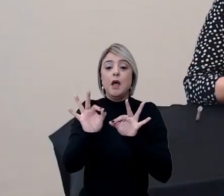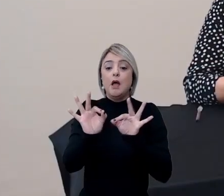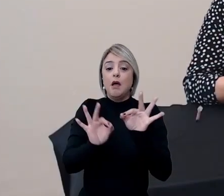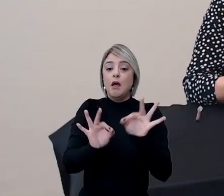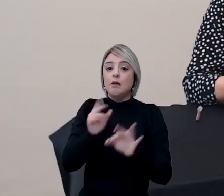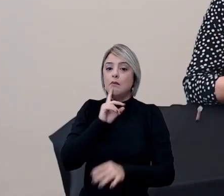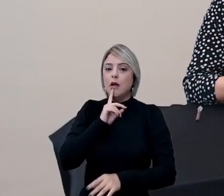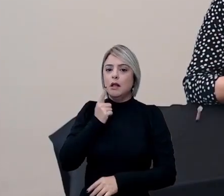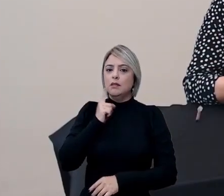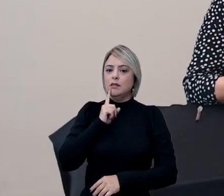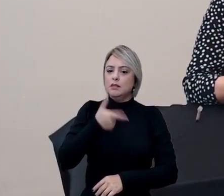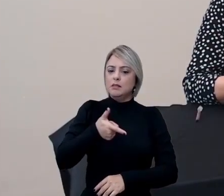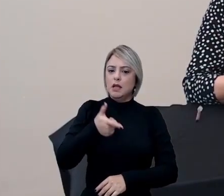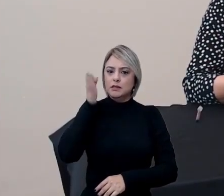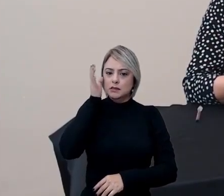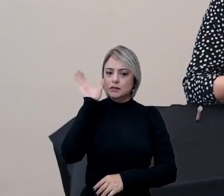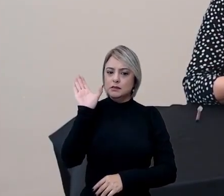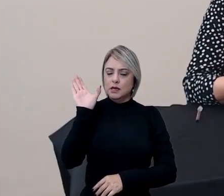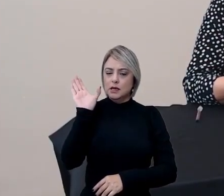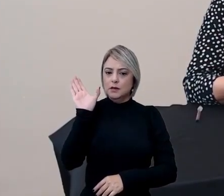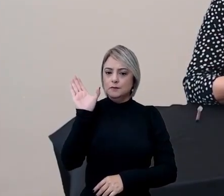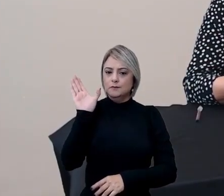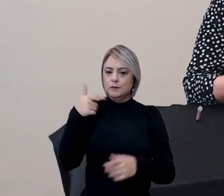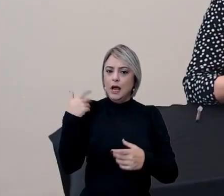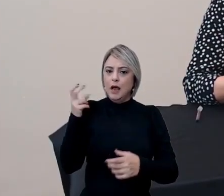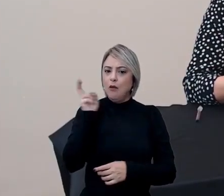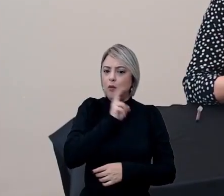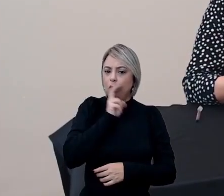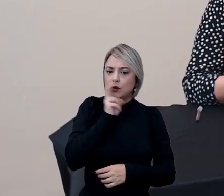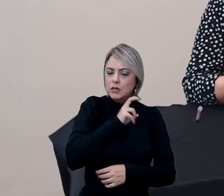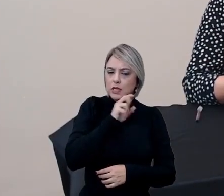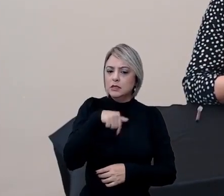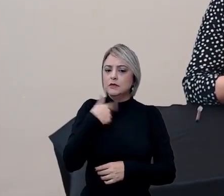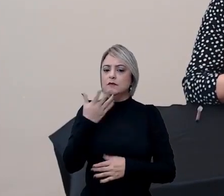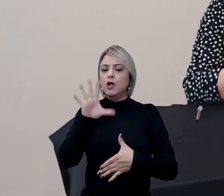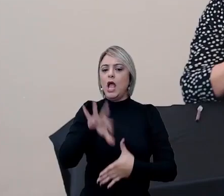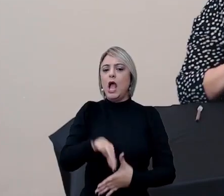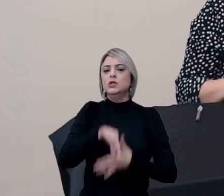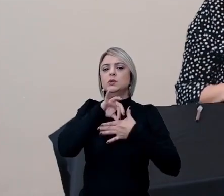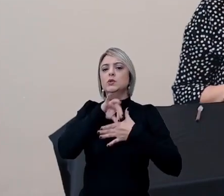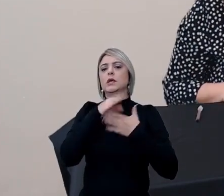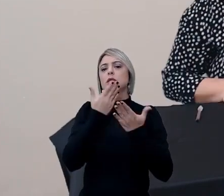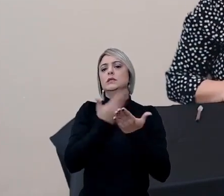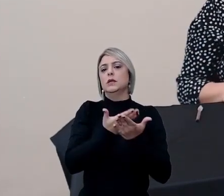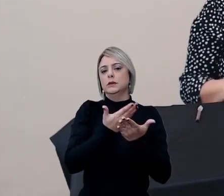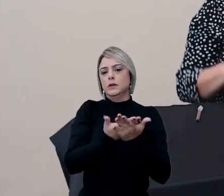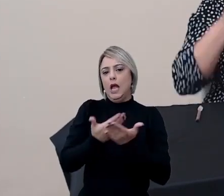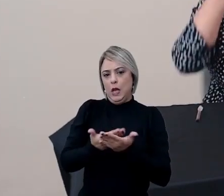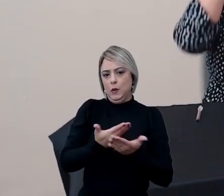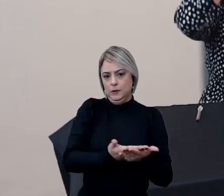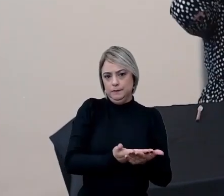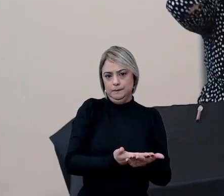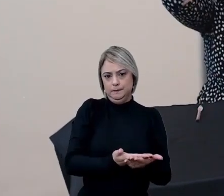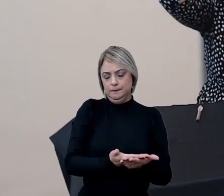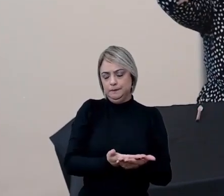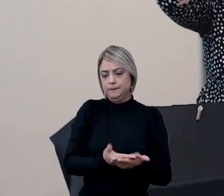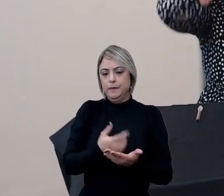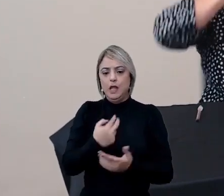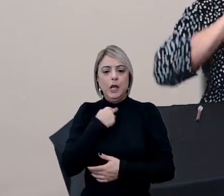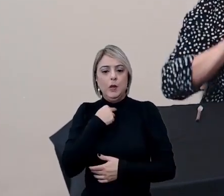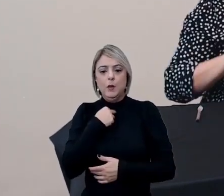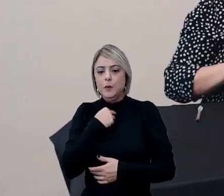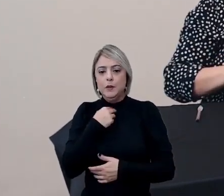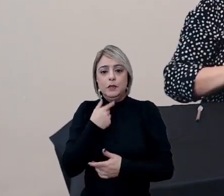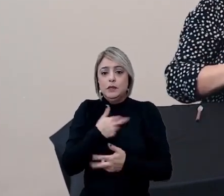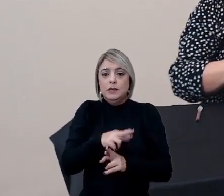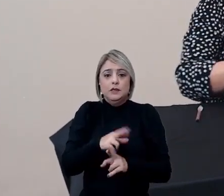tomar uma decisão, em caráter de urgência, que foi a suspensão das atividades presenciais. E não poderia